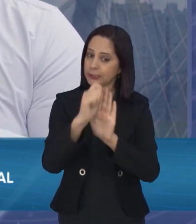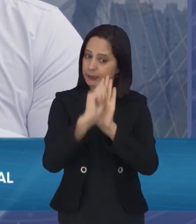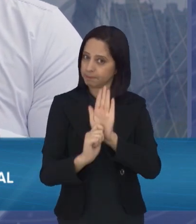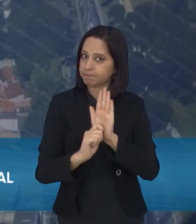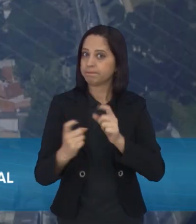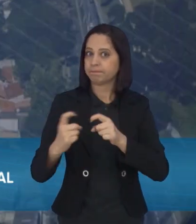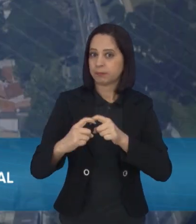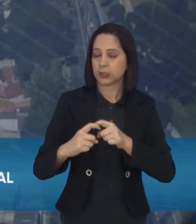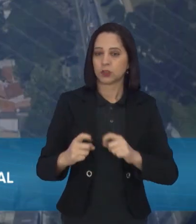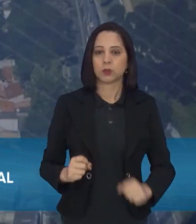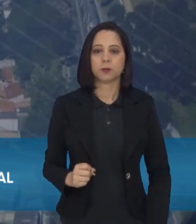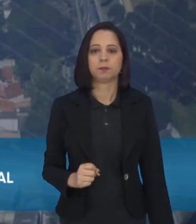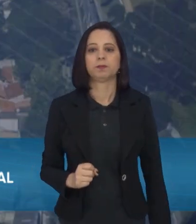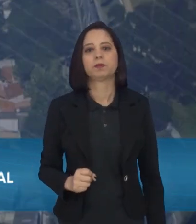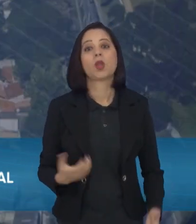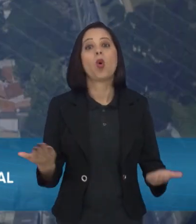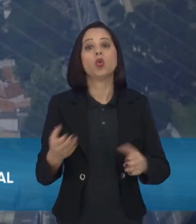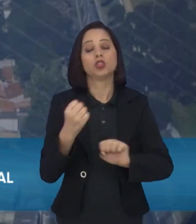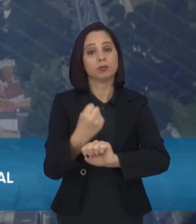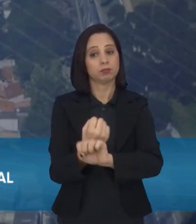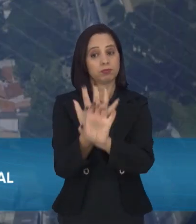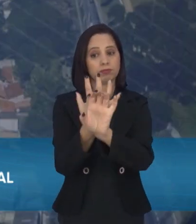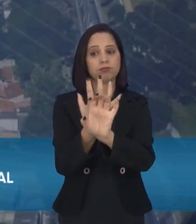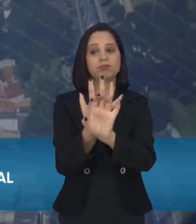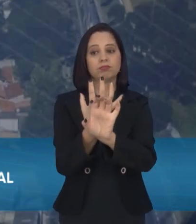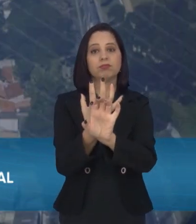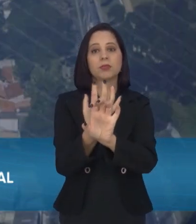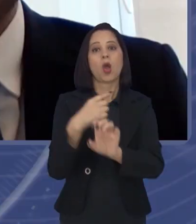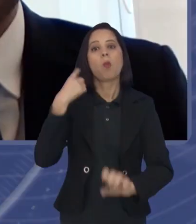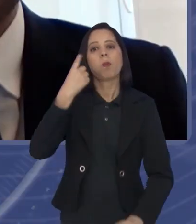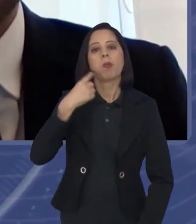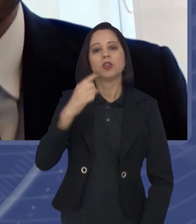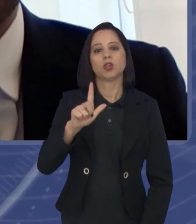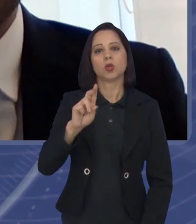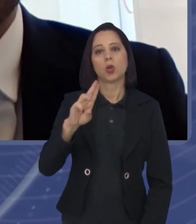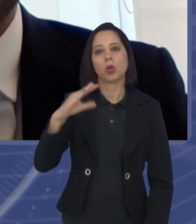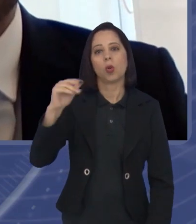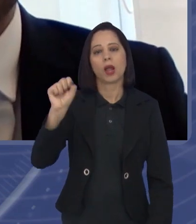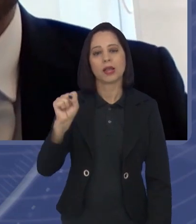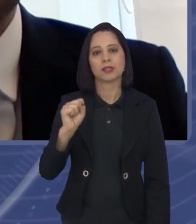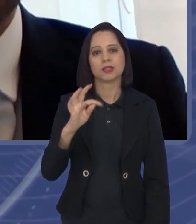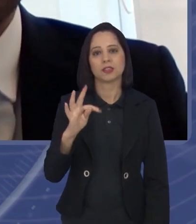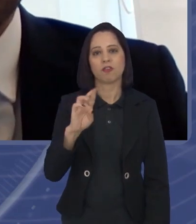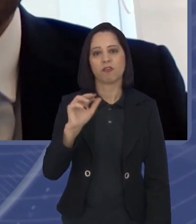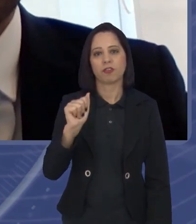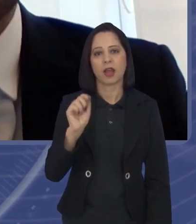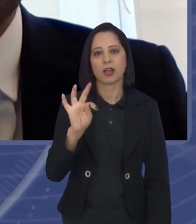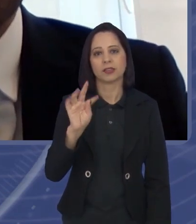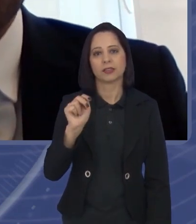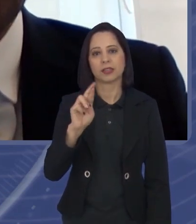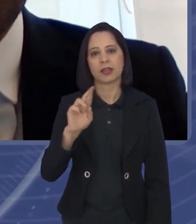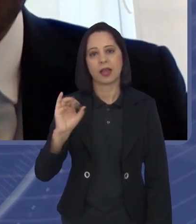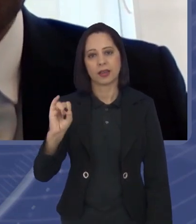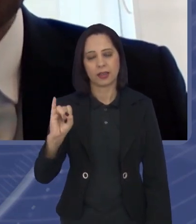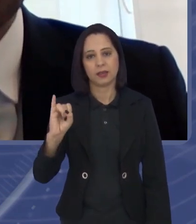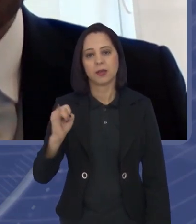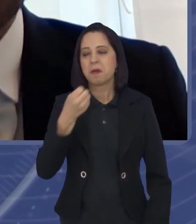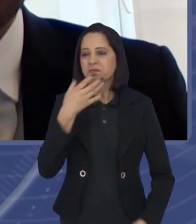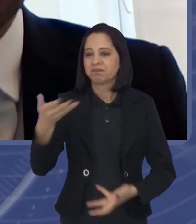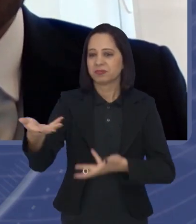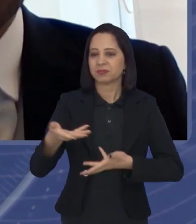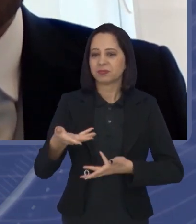joia. E olha só, de forma remota, nós conversamos com o advogado Lucas Fratari. Lucas, seja muito bem-vindo ao Diálogos.